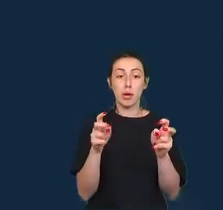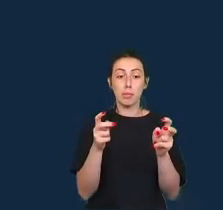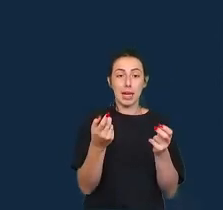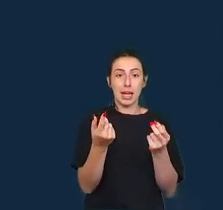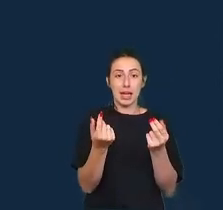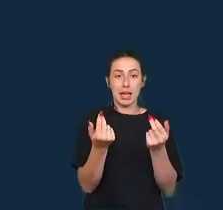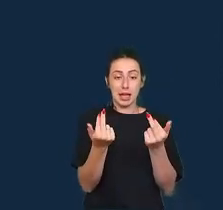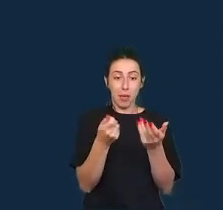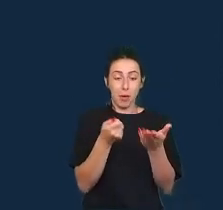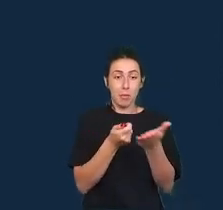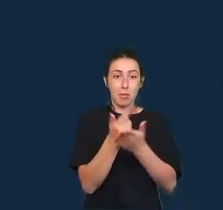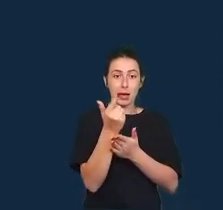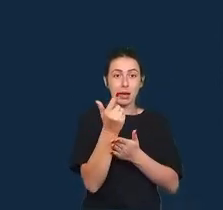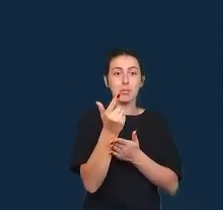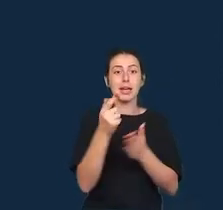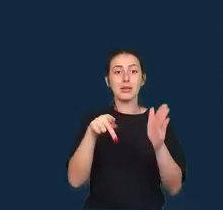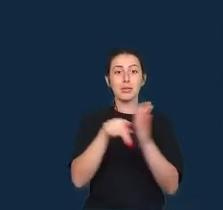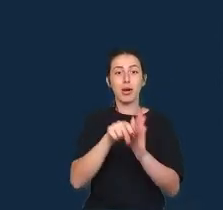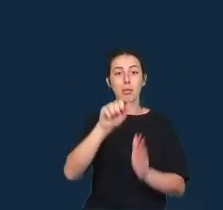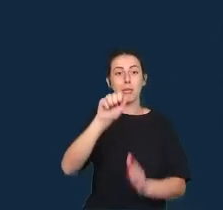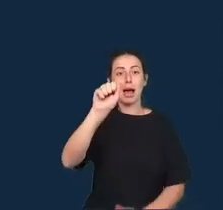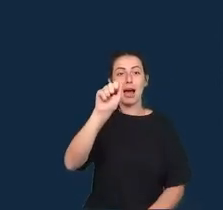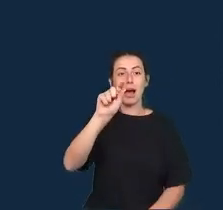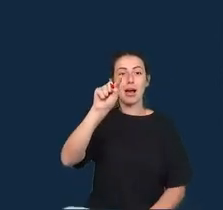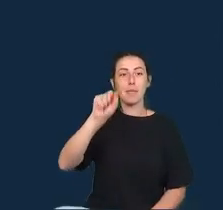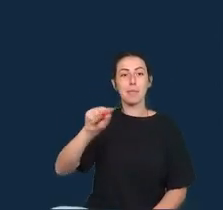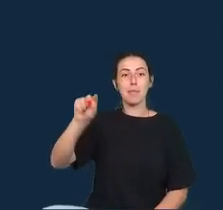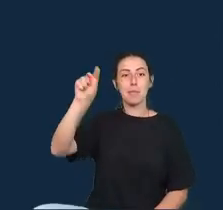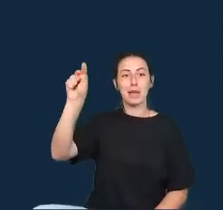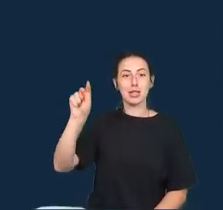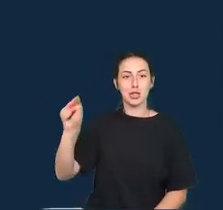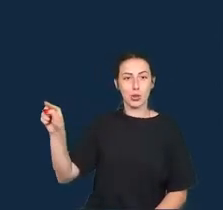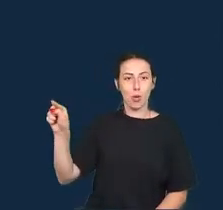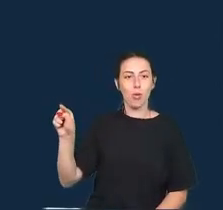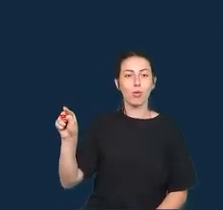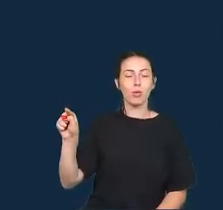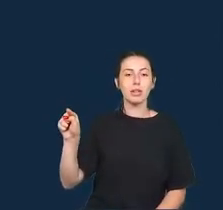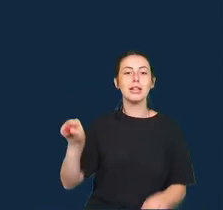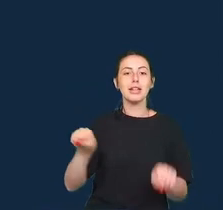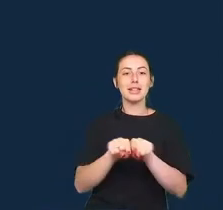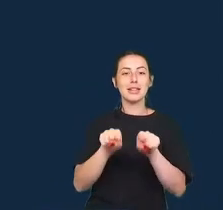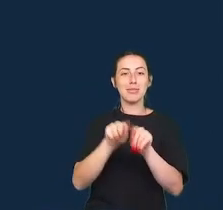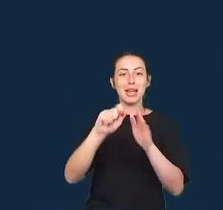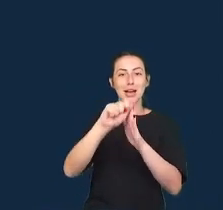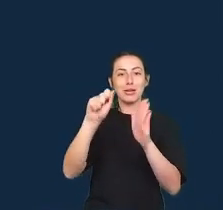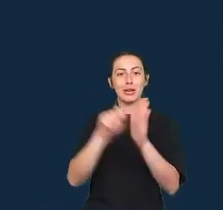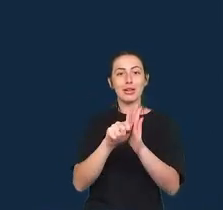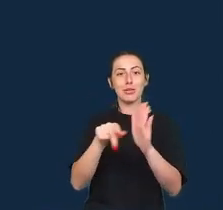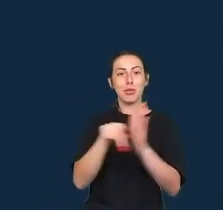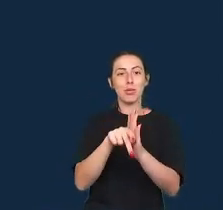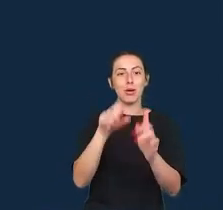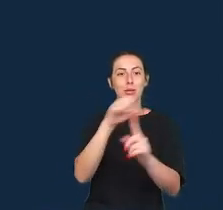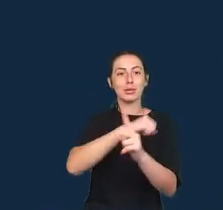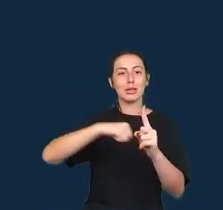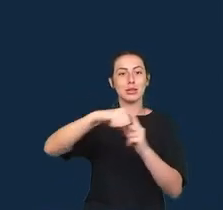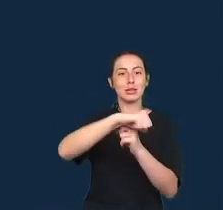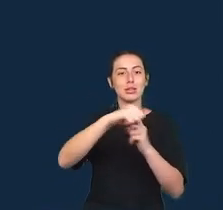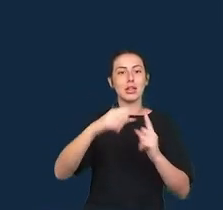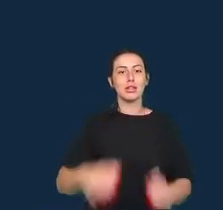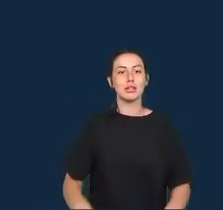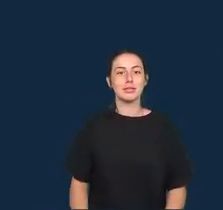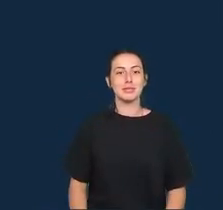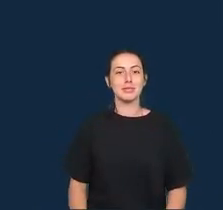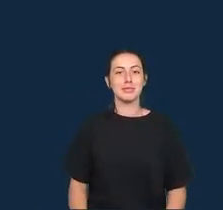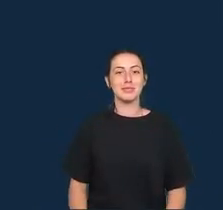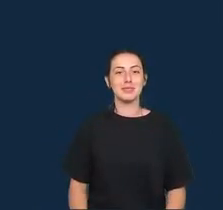aplicativos ou aplicações de sistemas algorítmicos na sociedade que são sujeitas a um